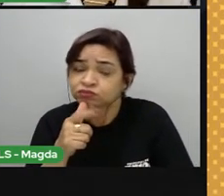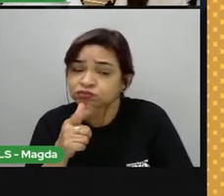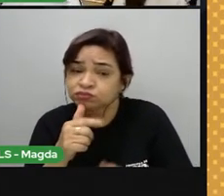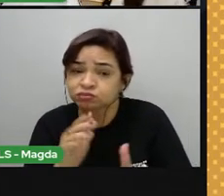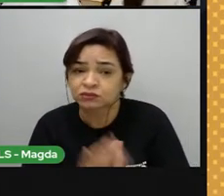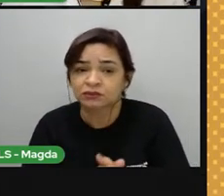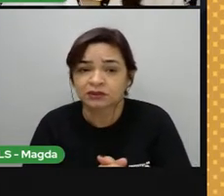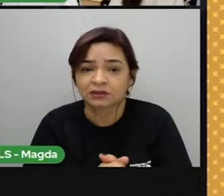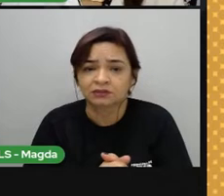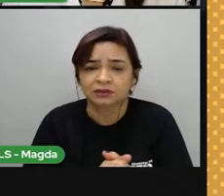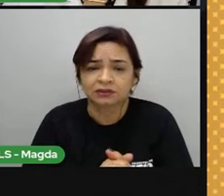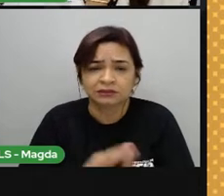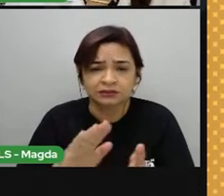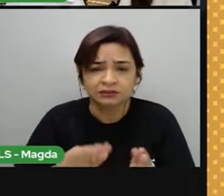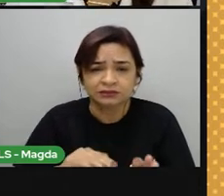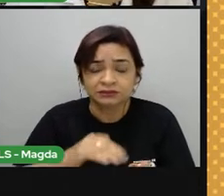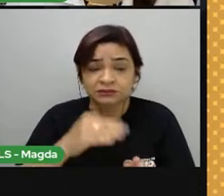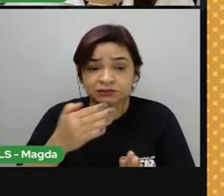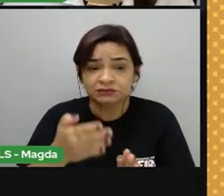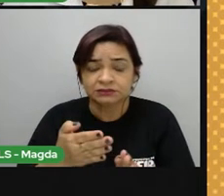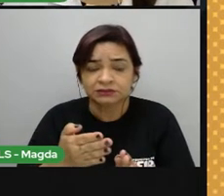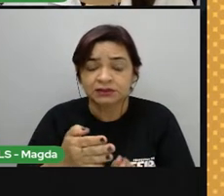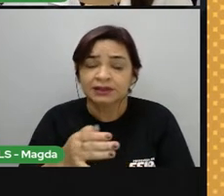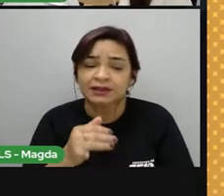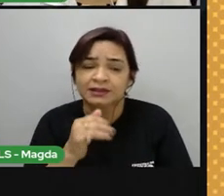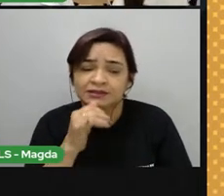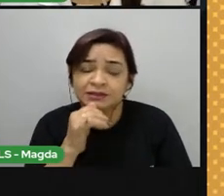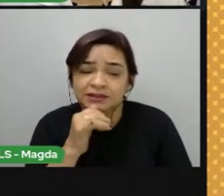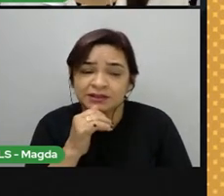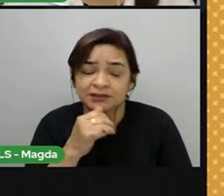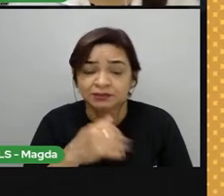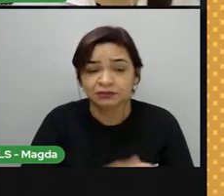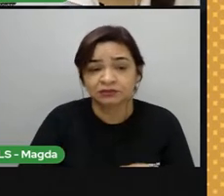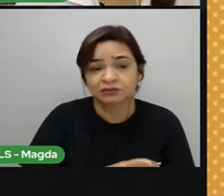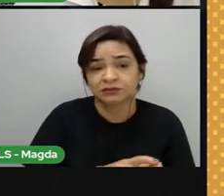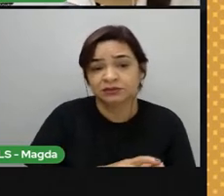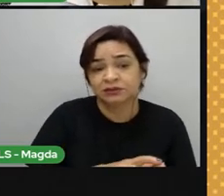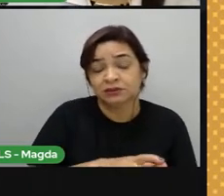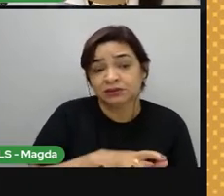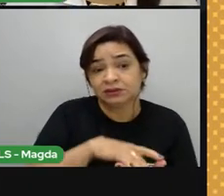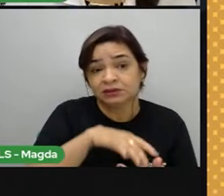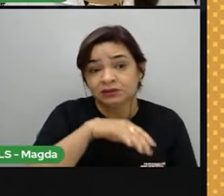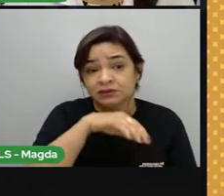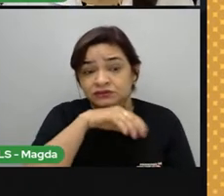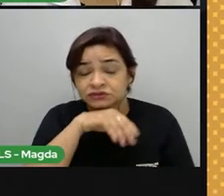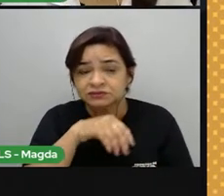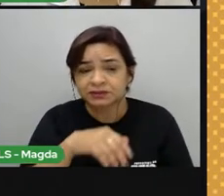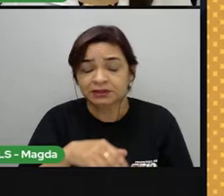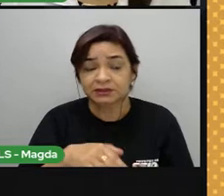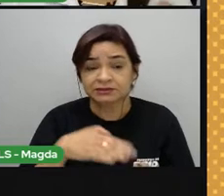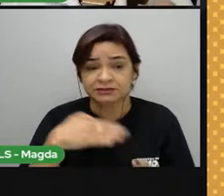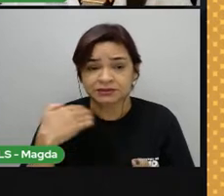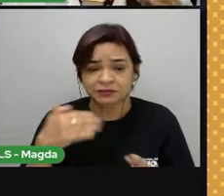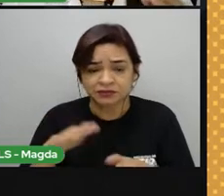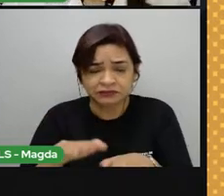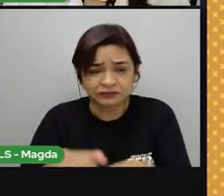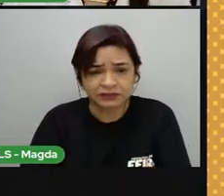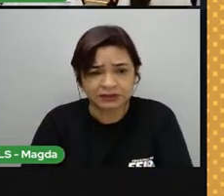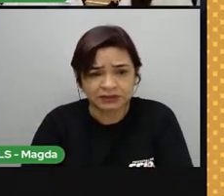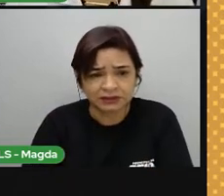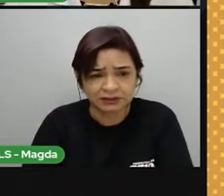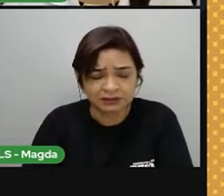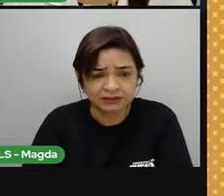apenas parte desses organismos mortos. Podem ser animais ou vegetais. Por isso, essa matéria vai ficar